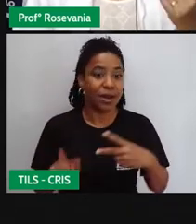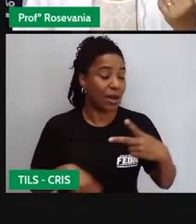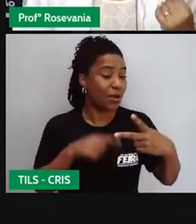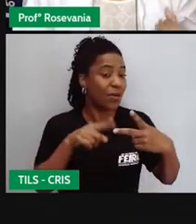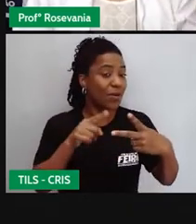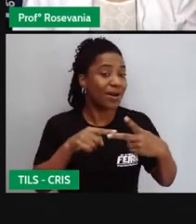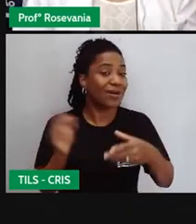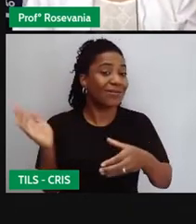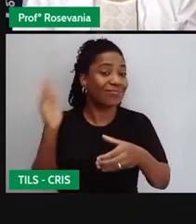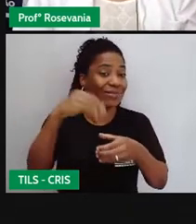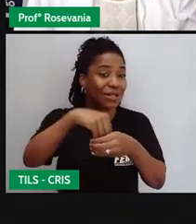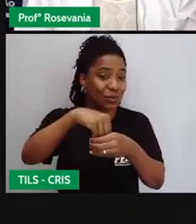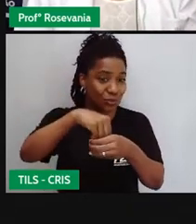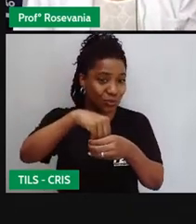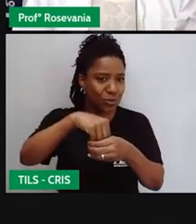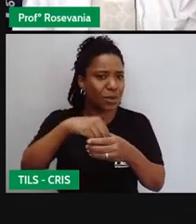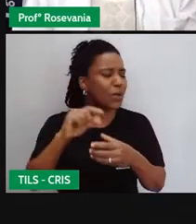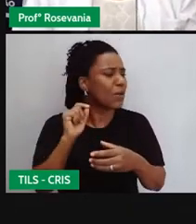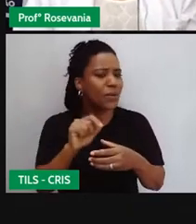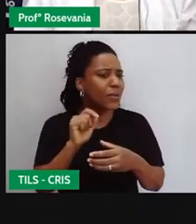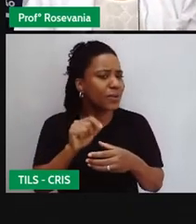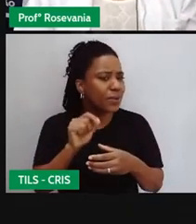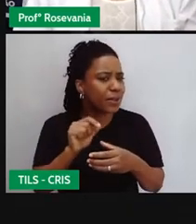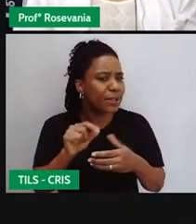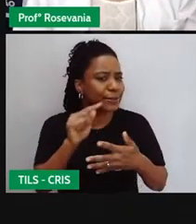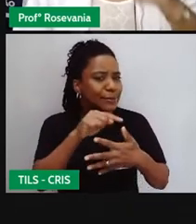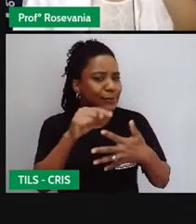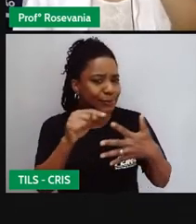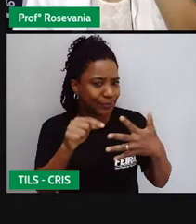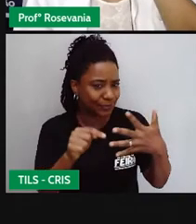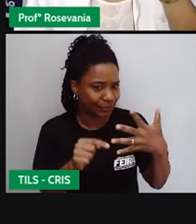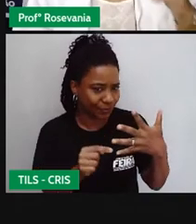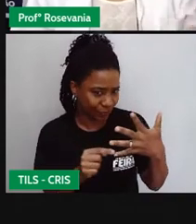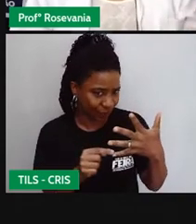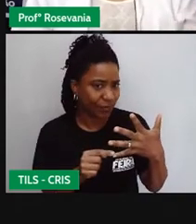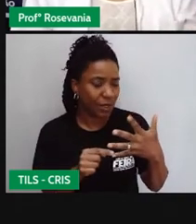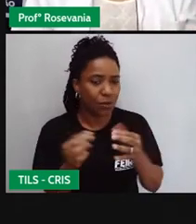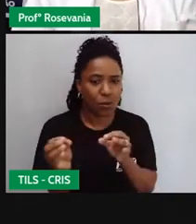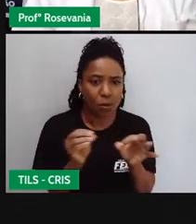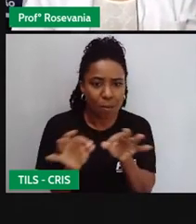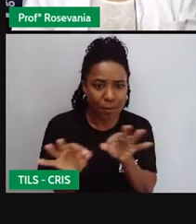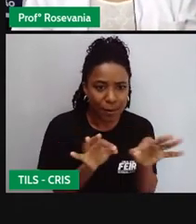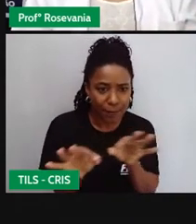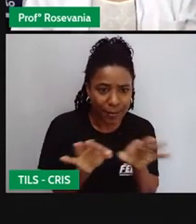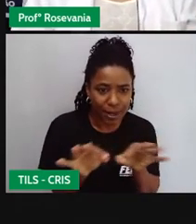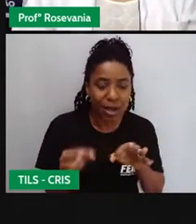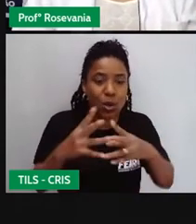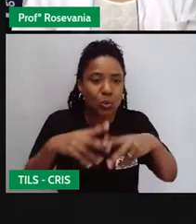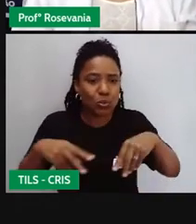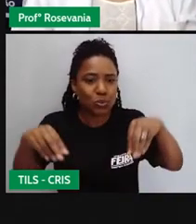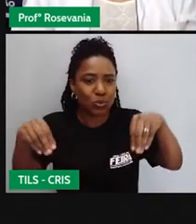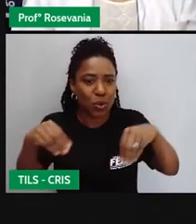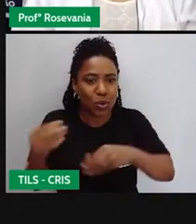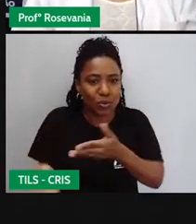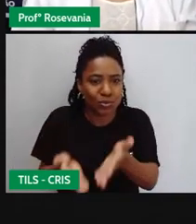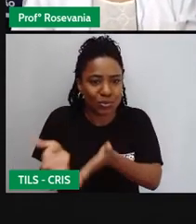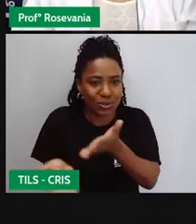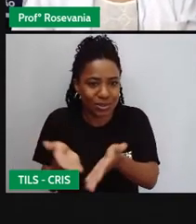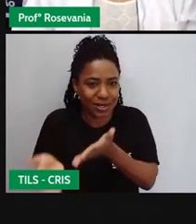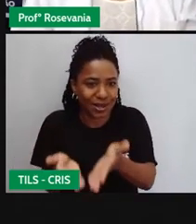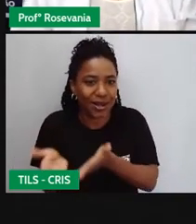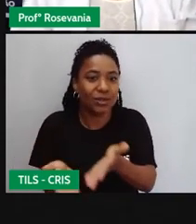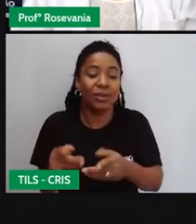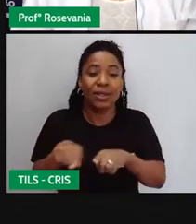vamos agora para a parte, né? Da fazenda em si, né? O preparo, o manejo de solos, tratos culturais, a